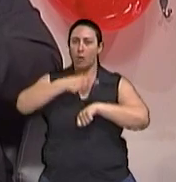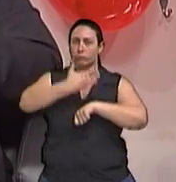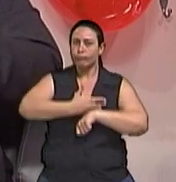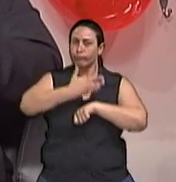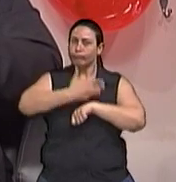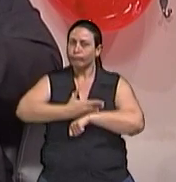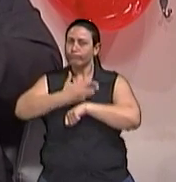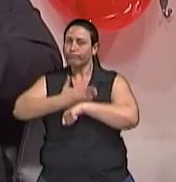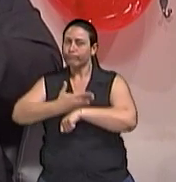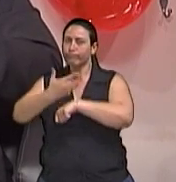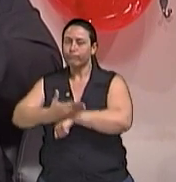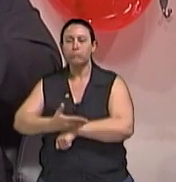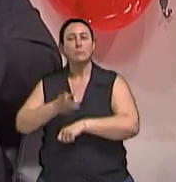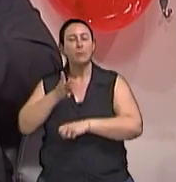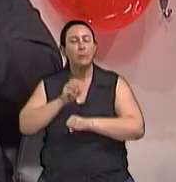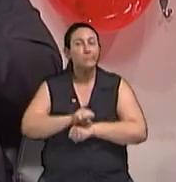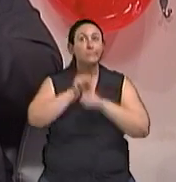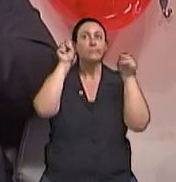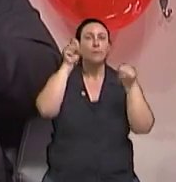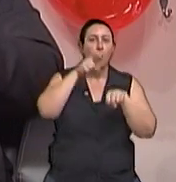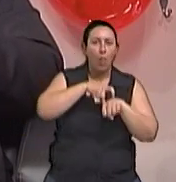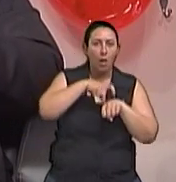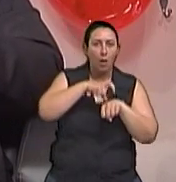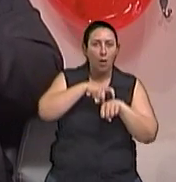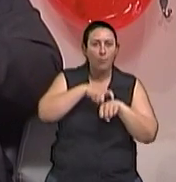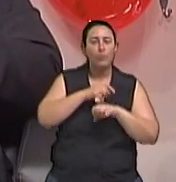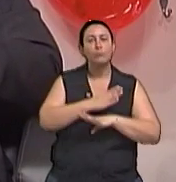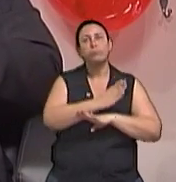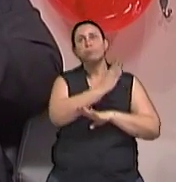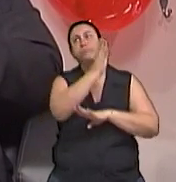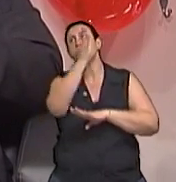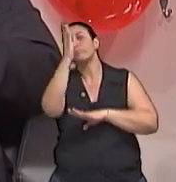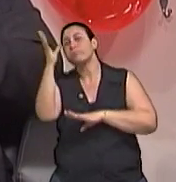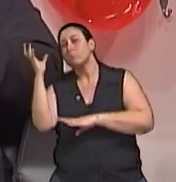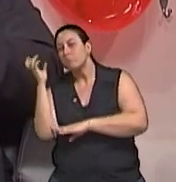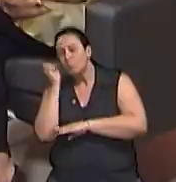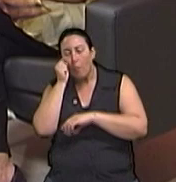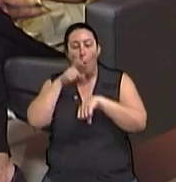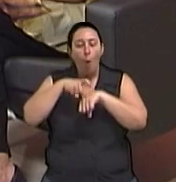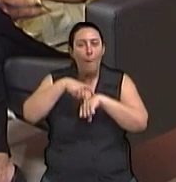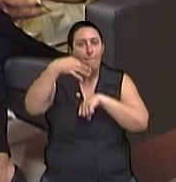tentar acordar aproximadamente no mesmo horário, dormir pelo menos durante os dias da semana, né?